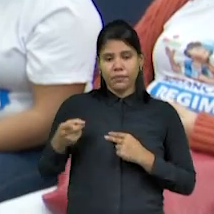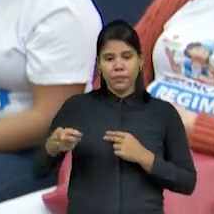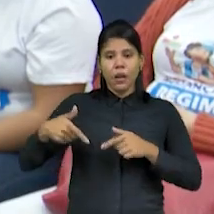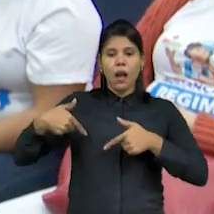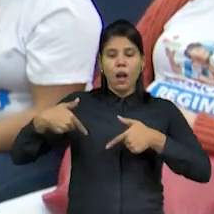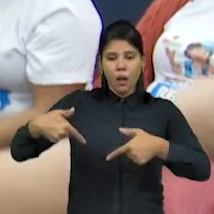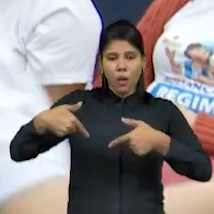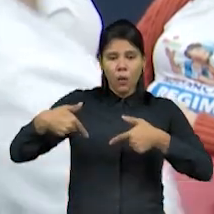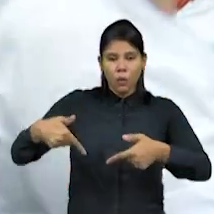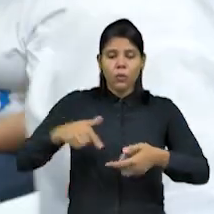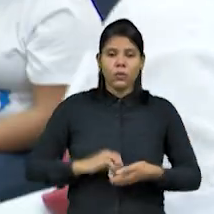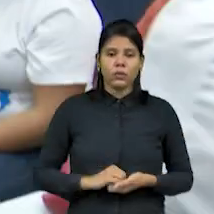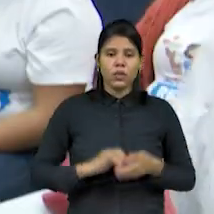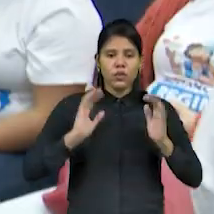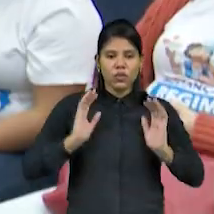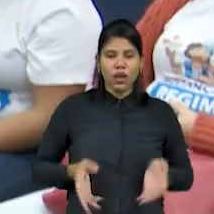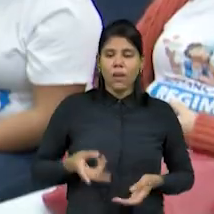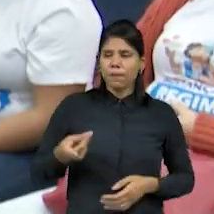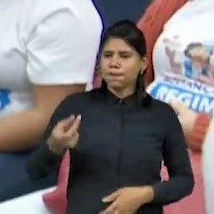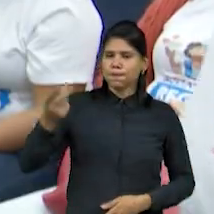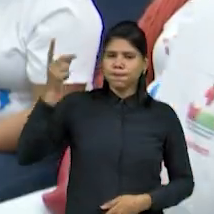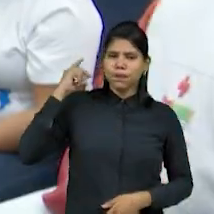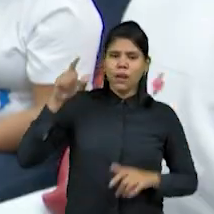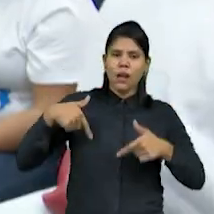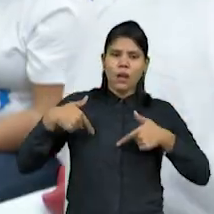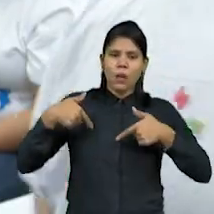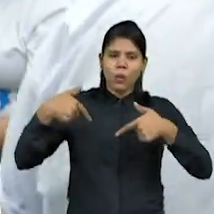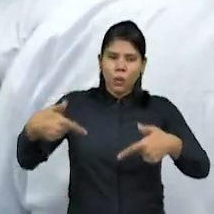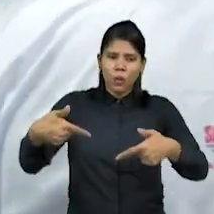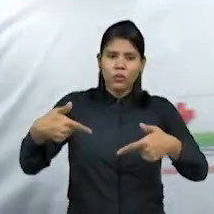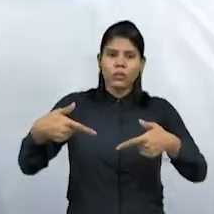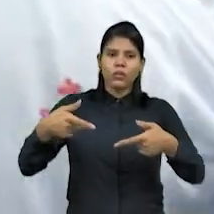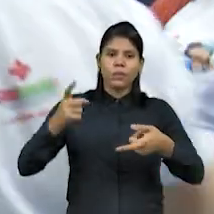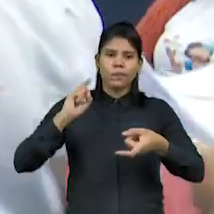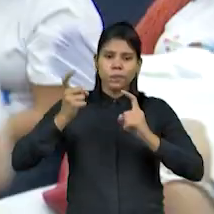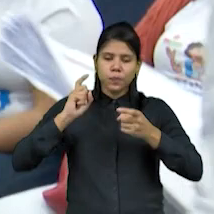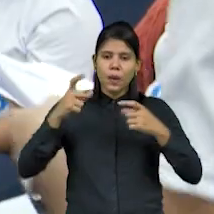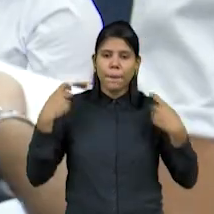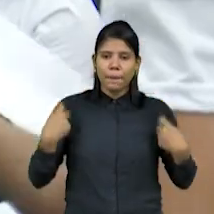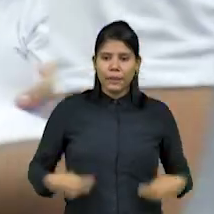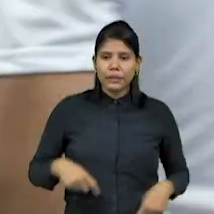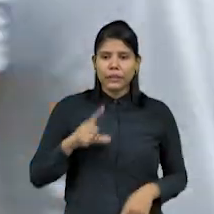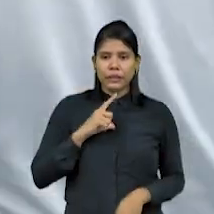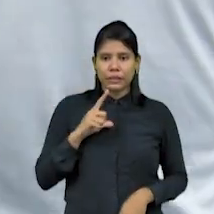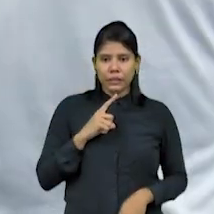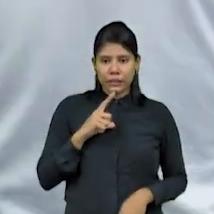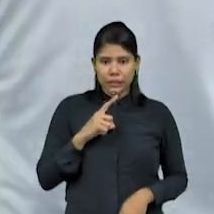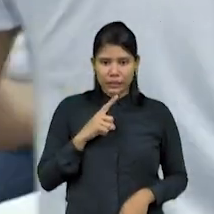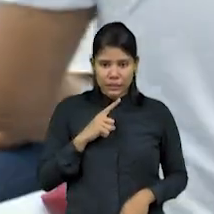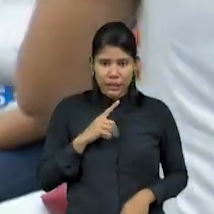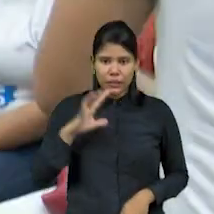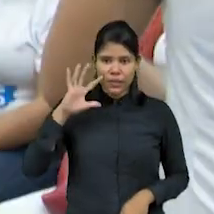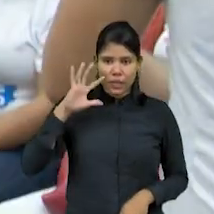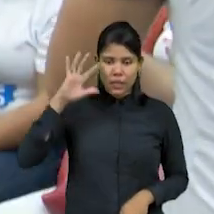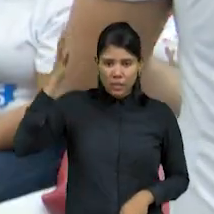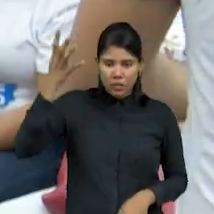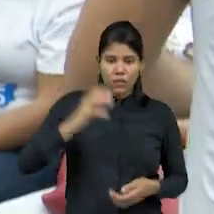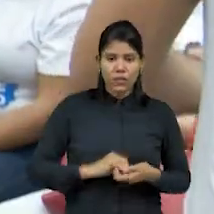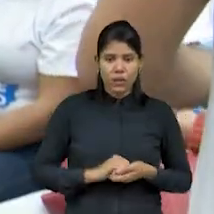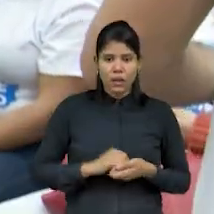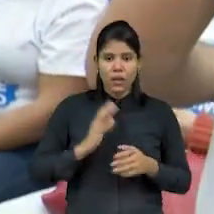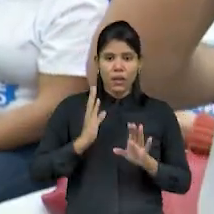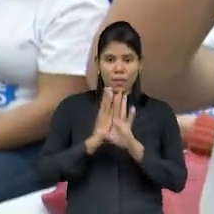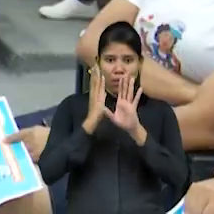está há muito tempo essa luta em pauta. Eles precisam ter essas questões resolvidas até por uma questão de